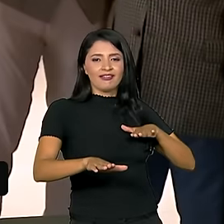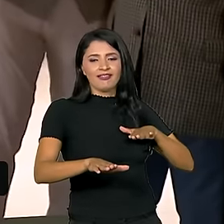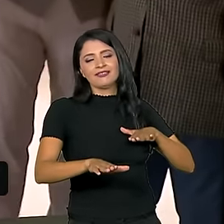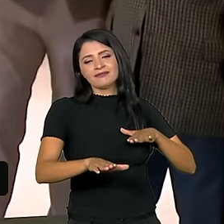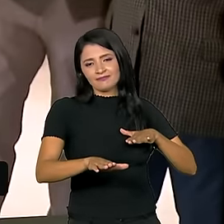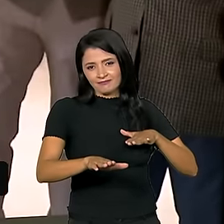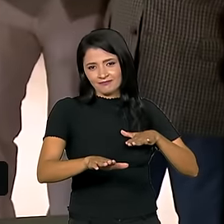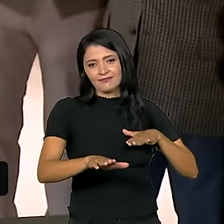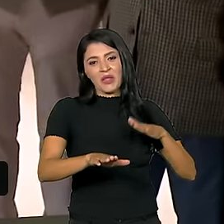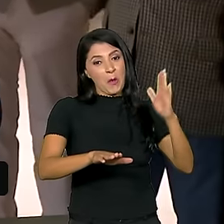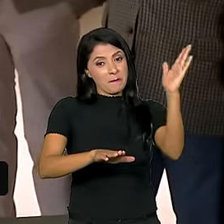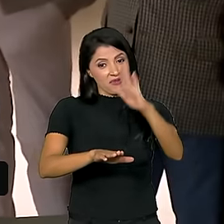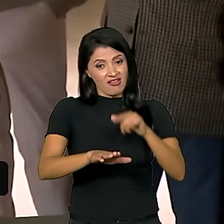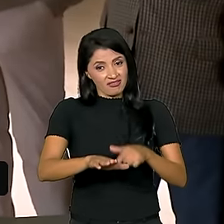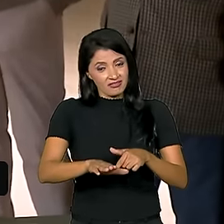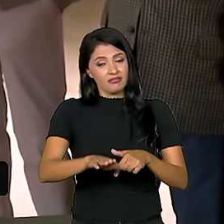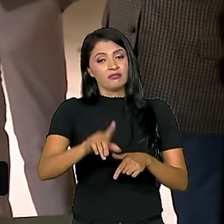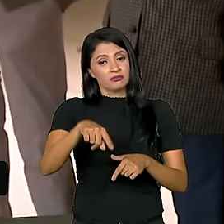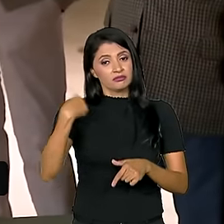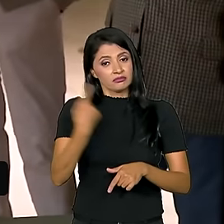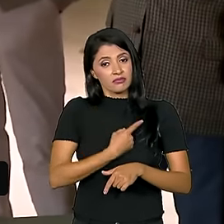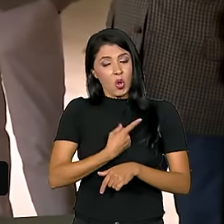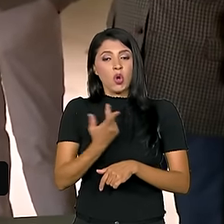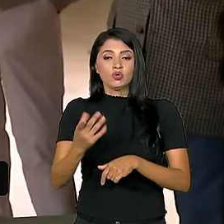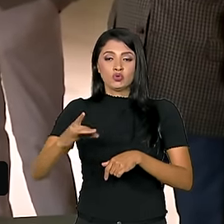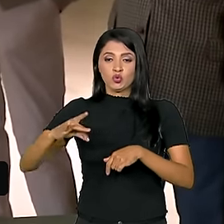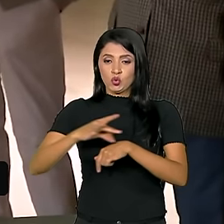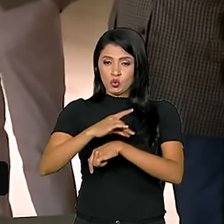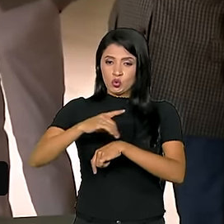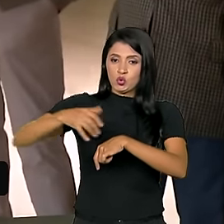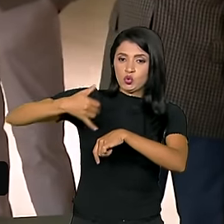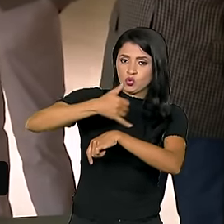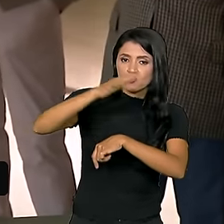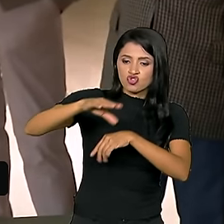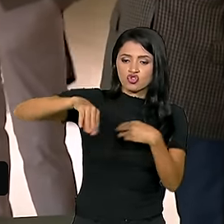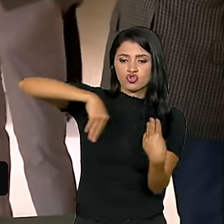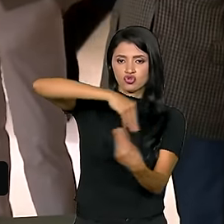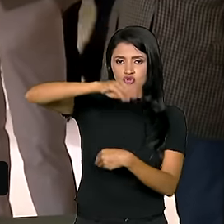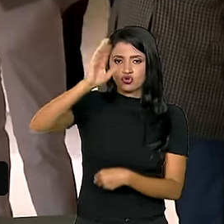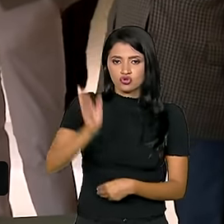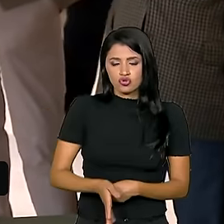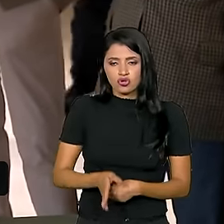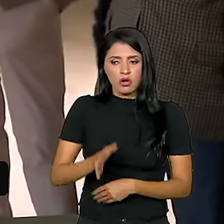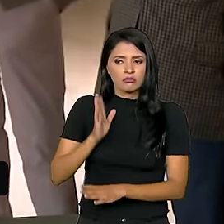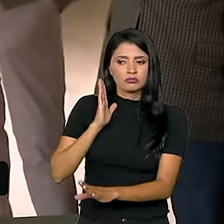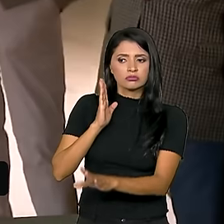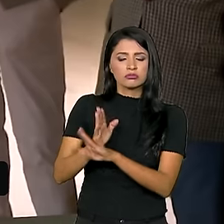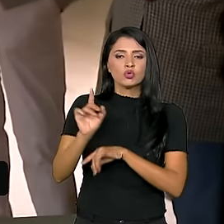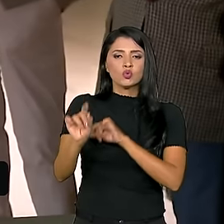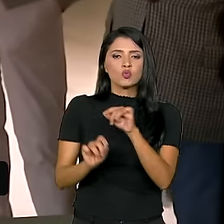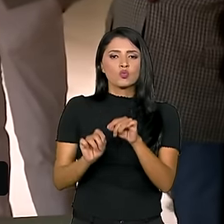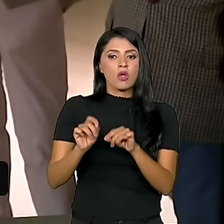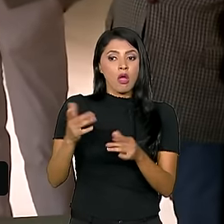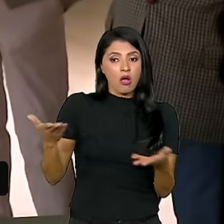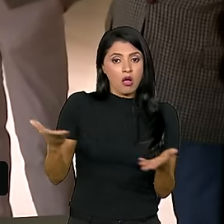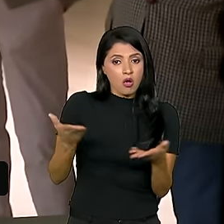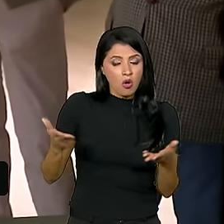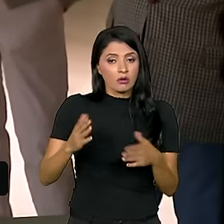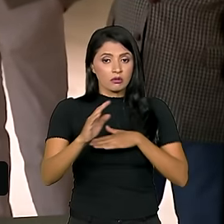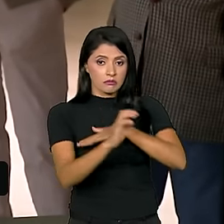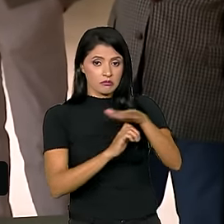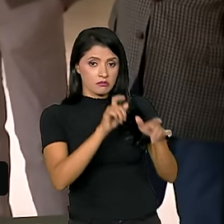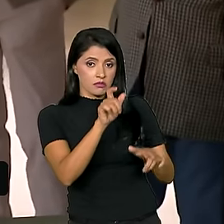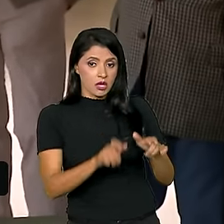Então, o nosso petróleo já tem uma mistura. Eu descobri recentemente que o empresário brasileiro comprou 100